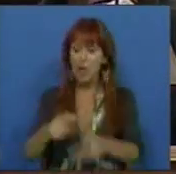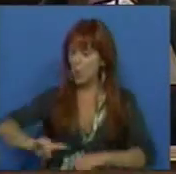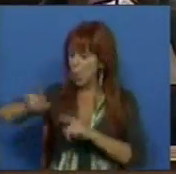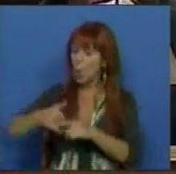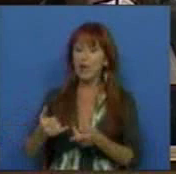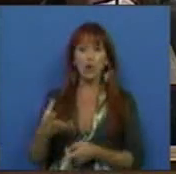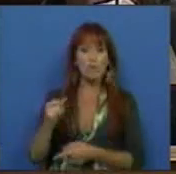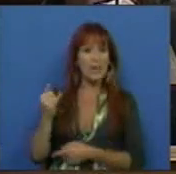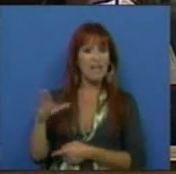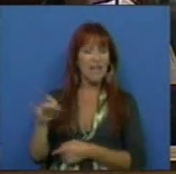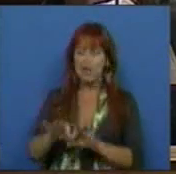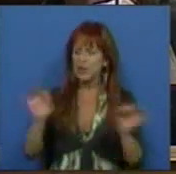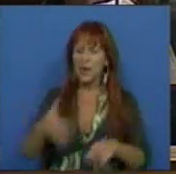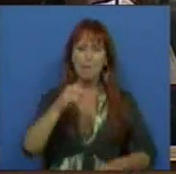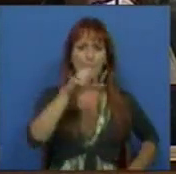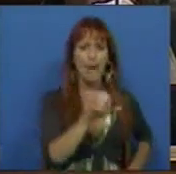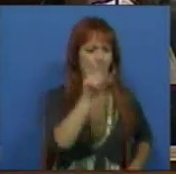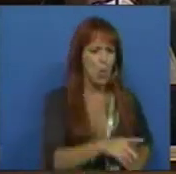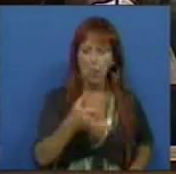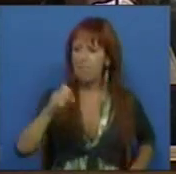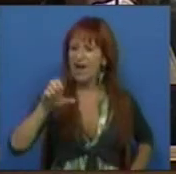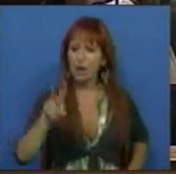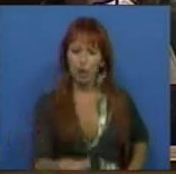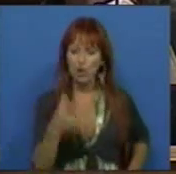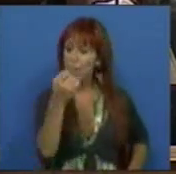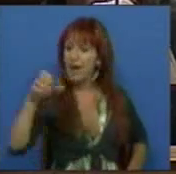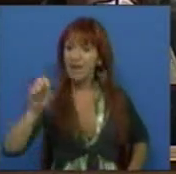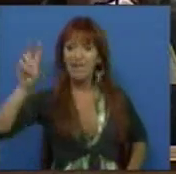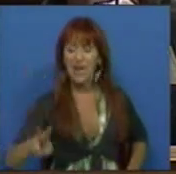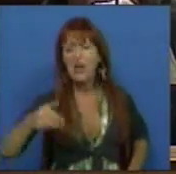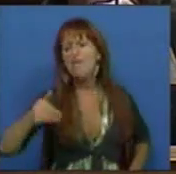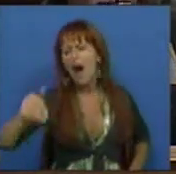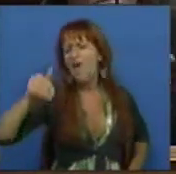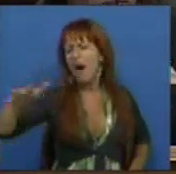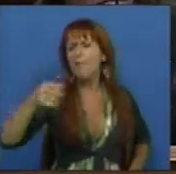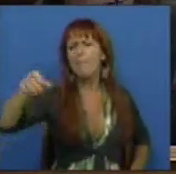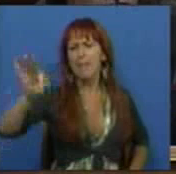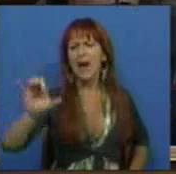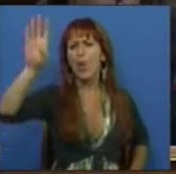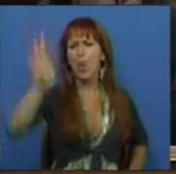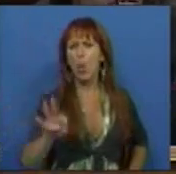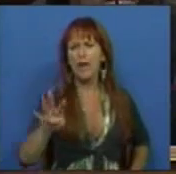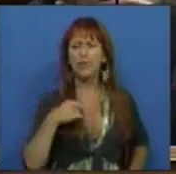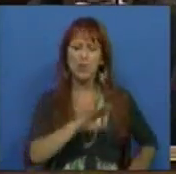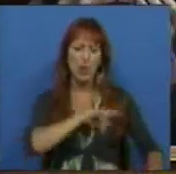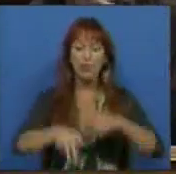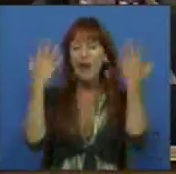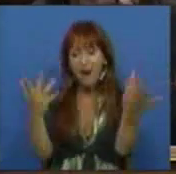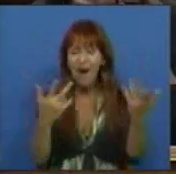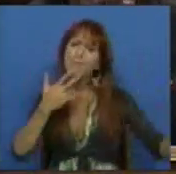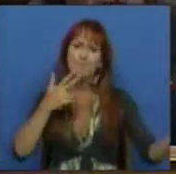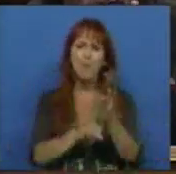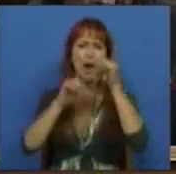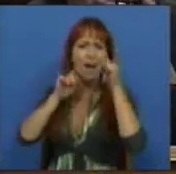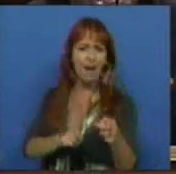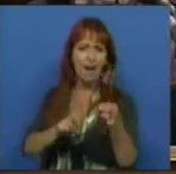Orçamento de 2010, o PEC 1, o PEC 2, o PEC 3 e vai apoiar o PEC 4, Sr. Deputado. Esta é que é a